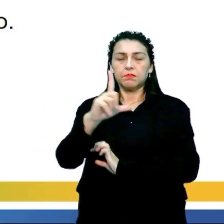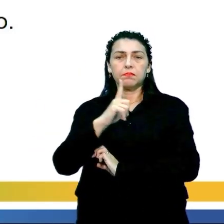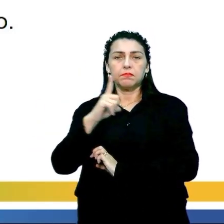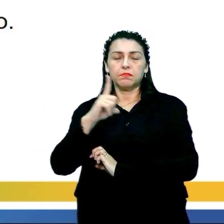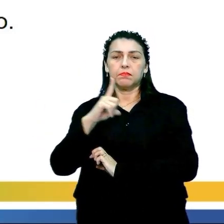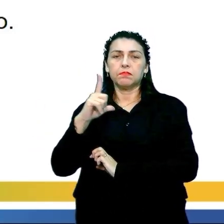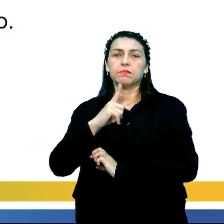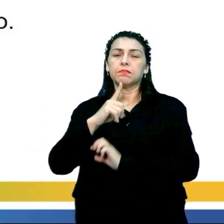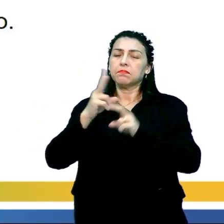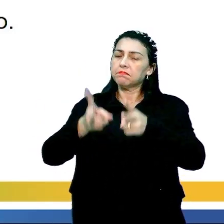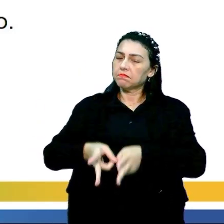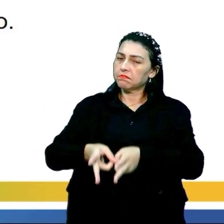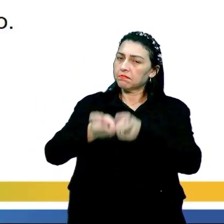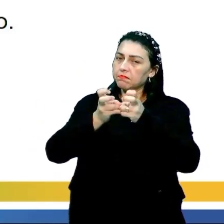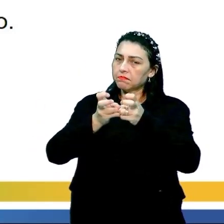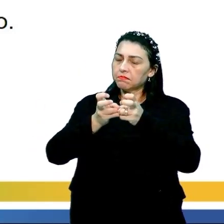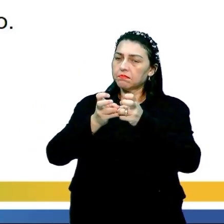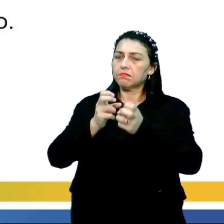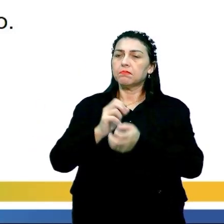essa percepção,